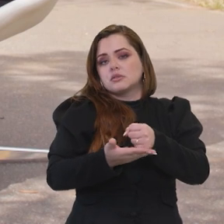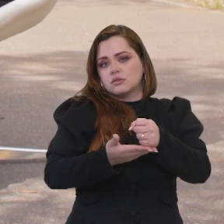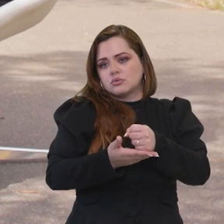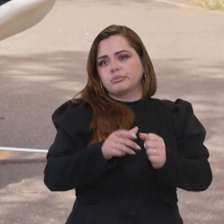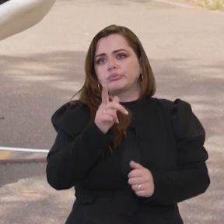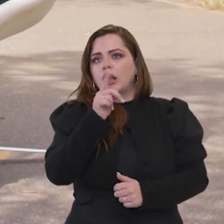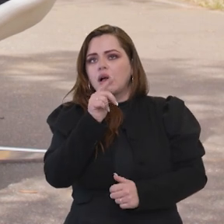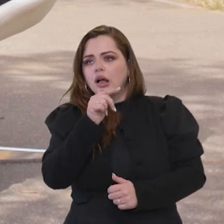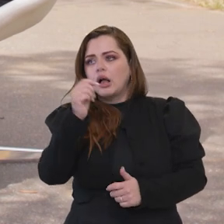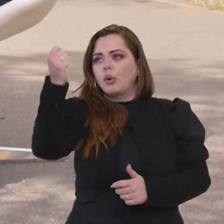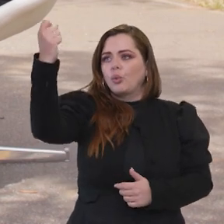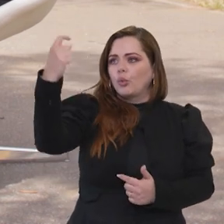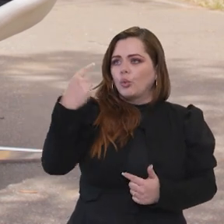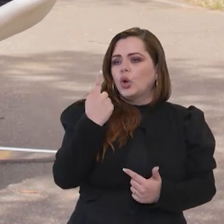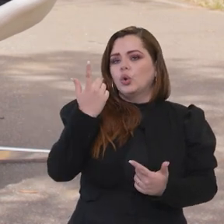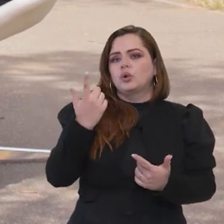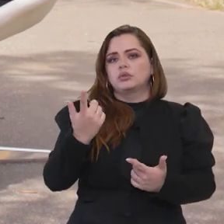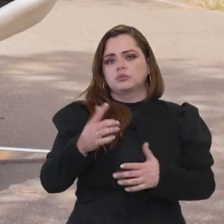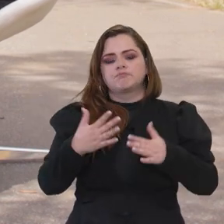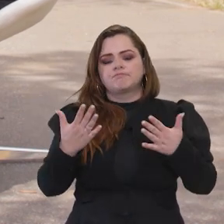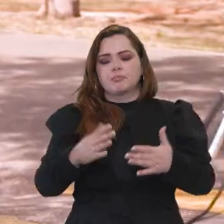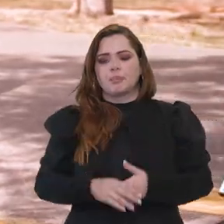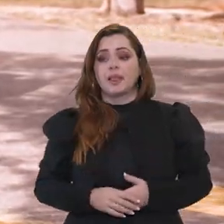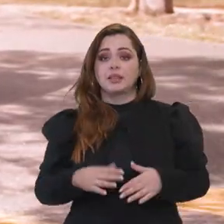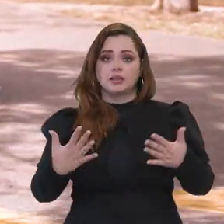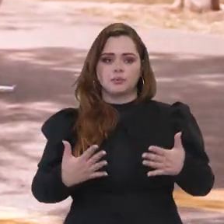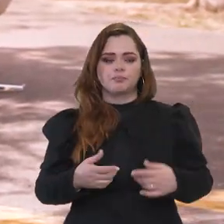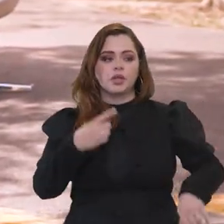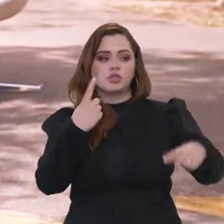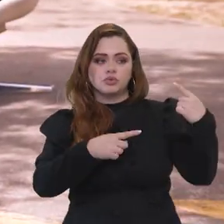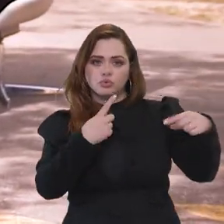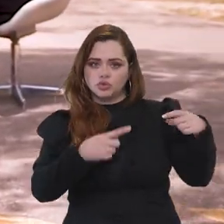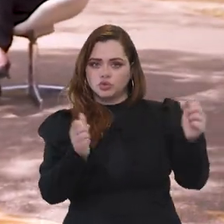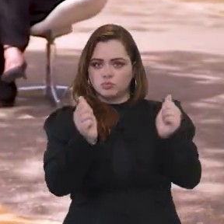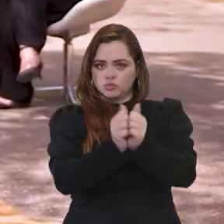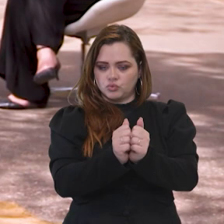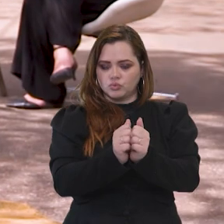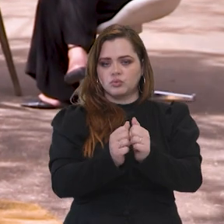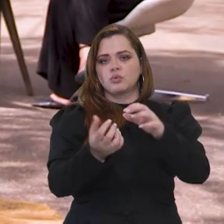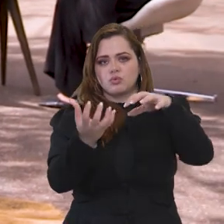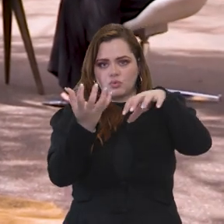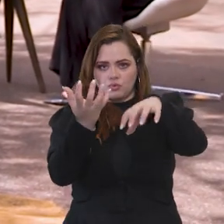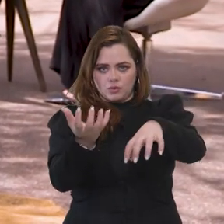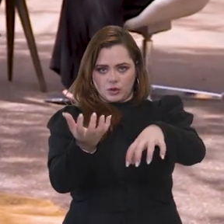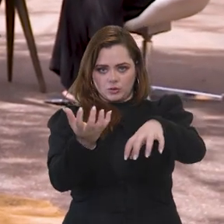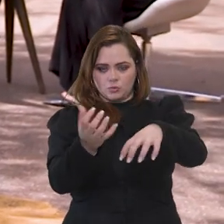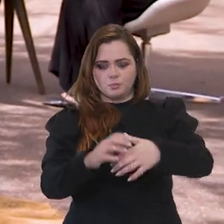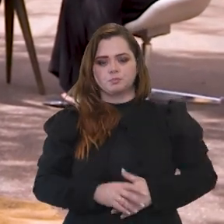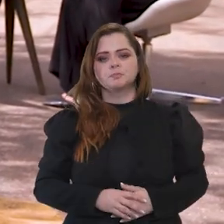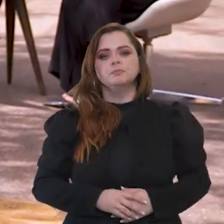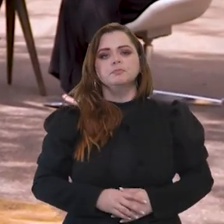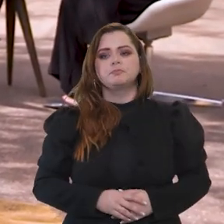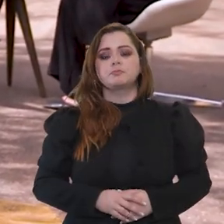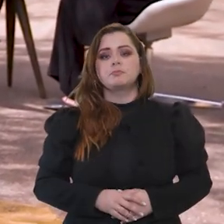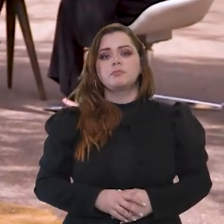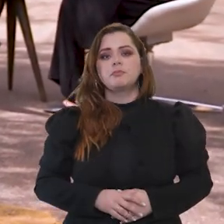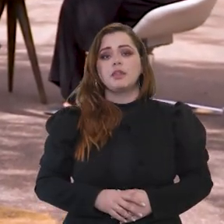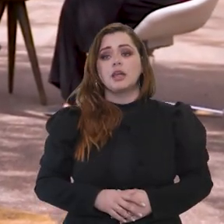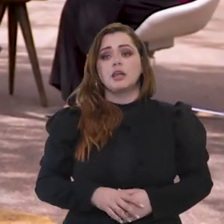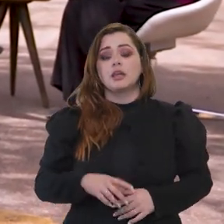temos aí pela frente? Primeiro, nós temos feito uma discussão importante com o Congresso, é que quero agradecer a sensibilidade que o Congresso